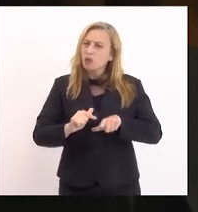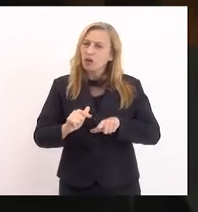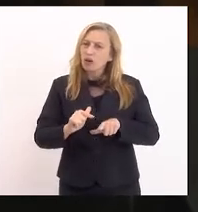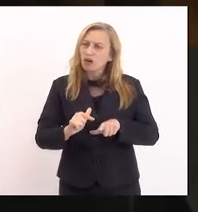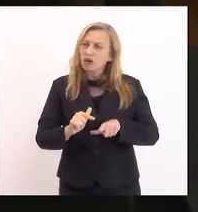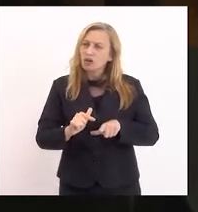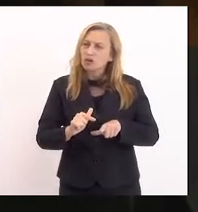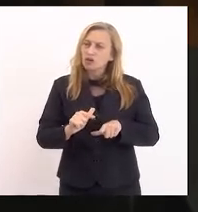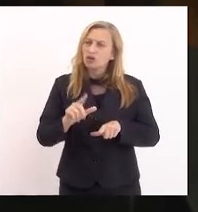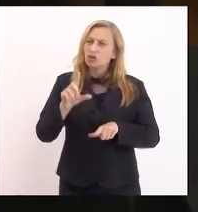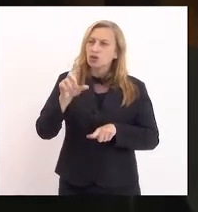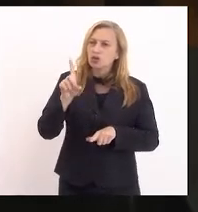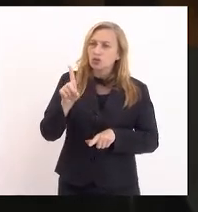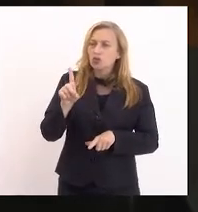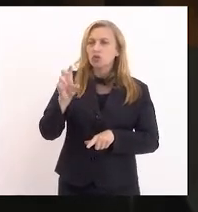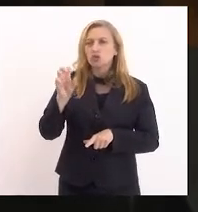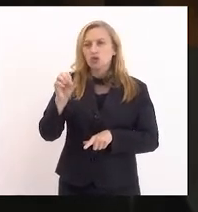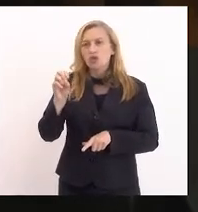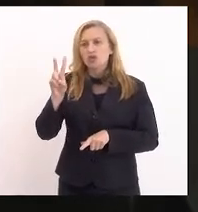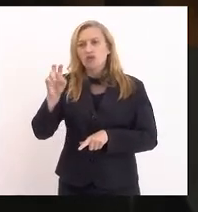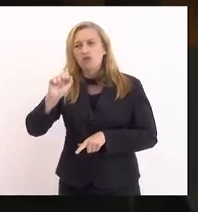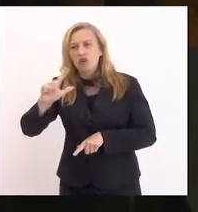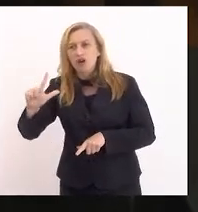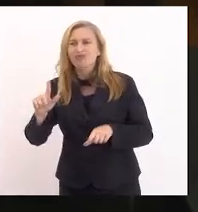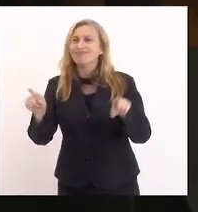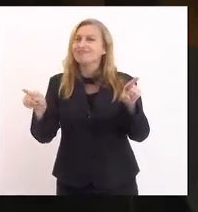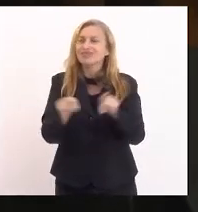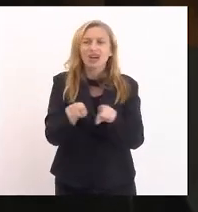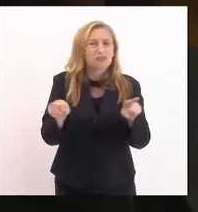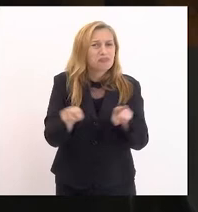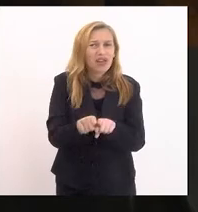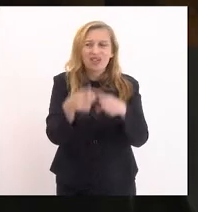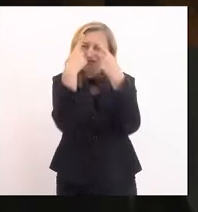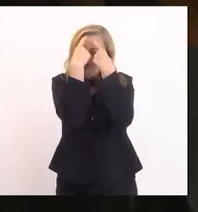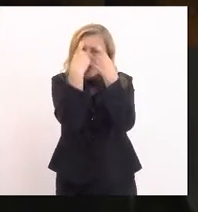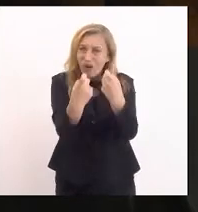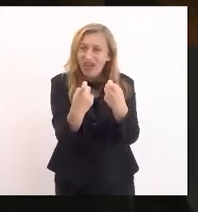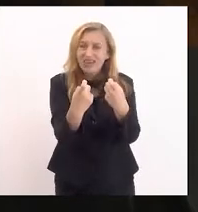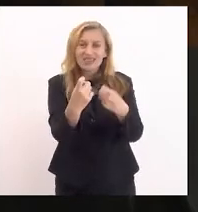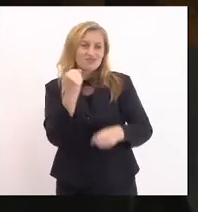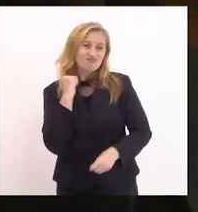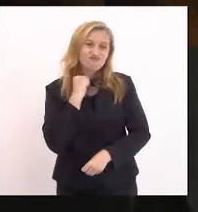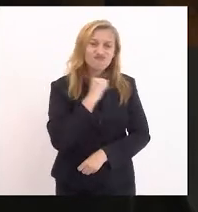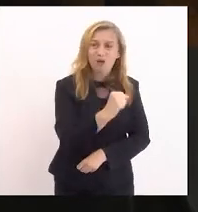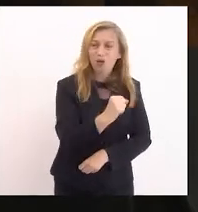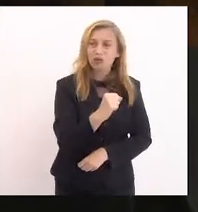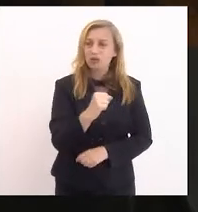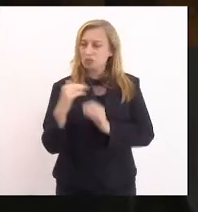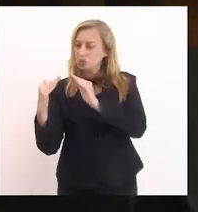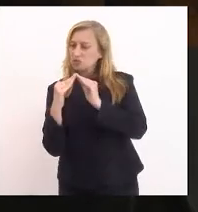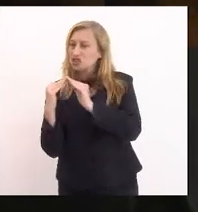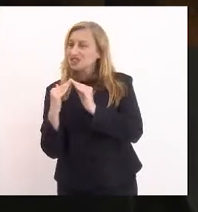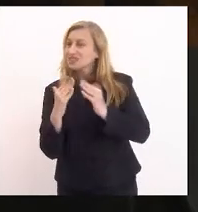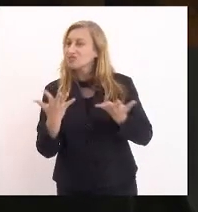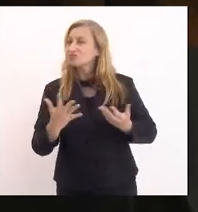Durval, também absurdamente assassinado por um vizinho.